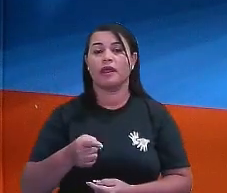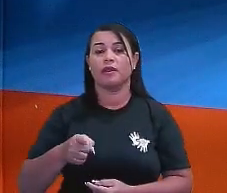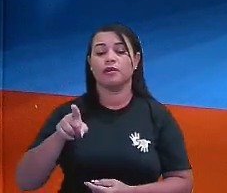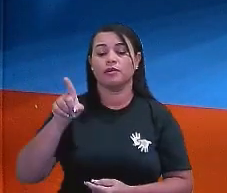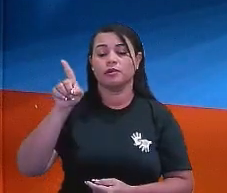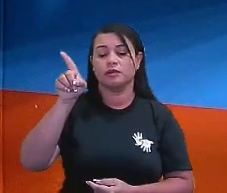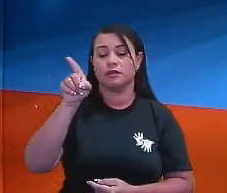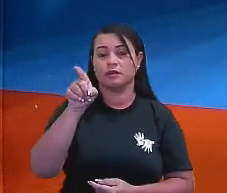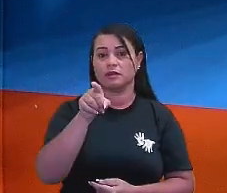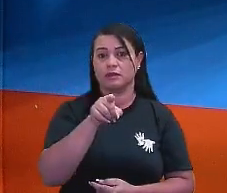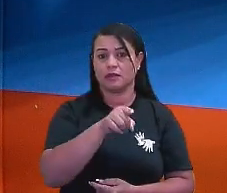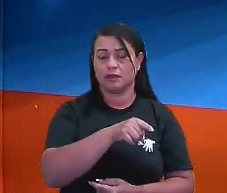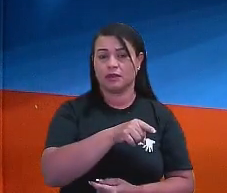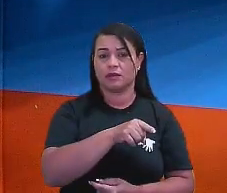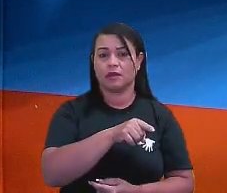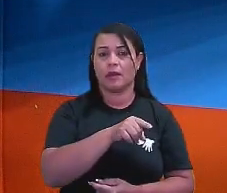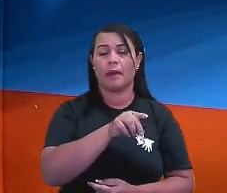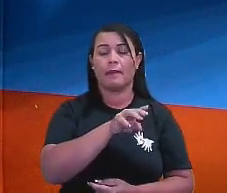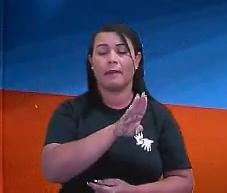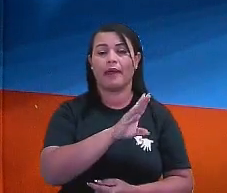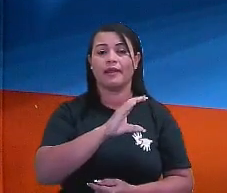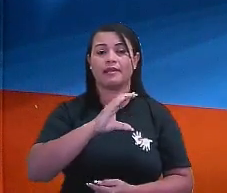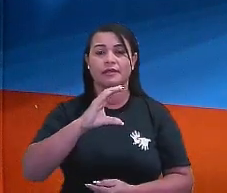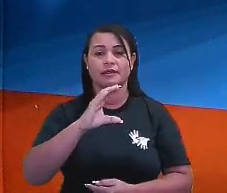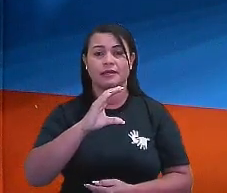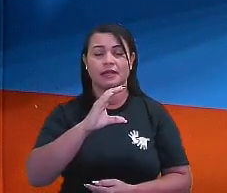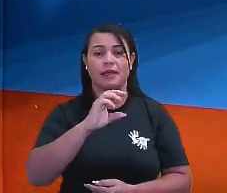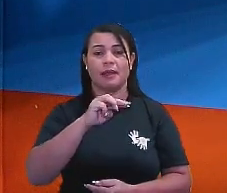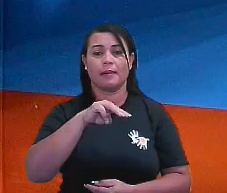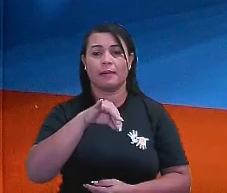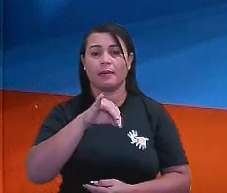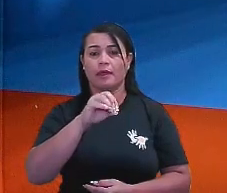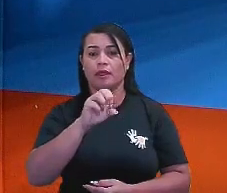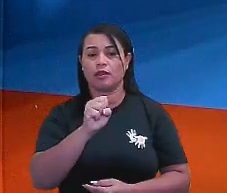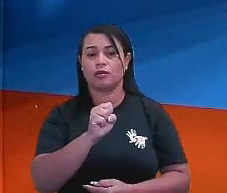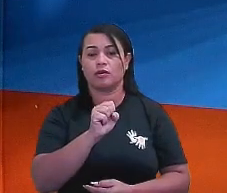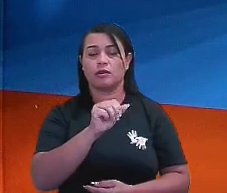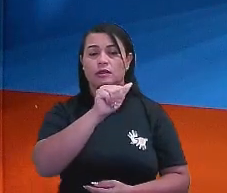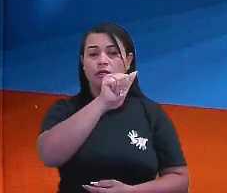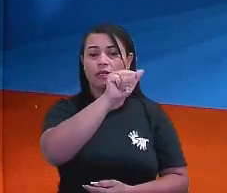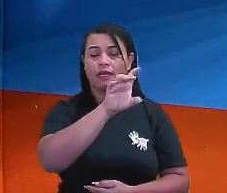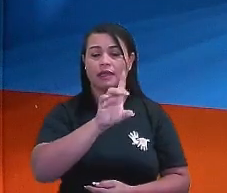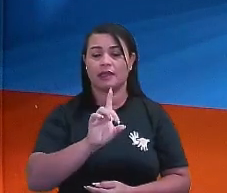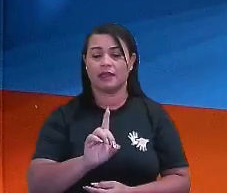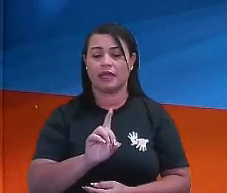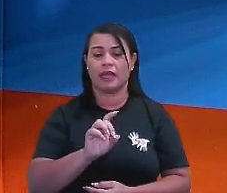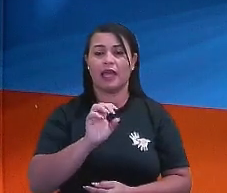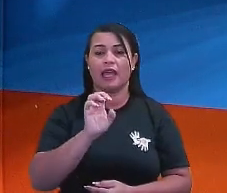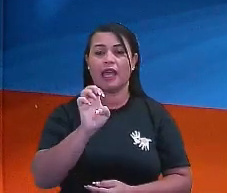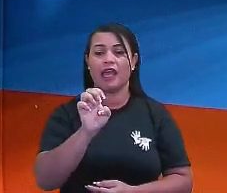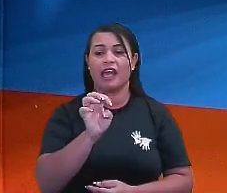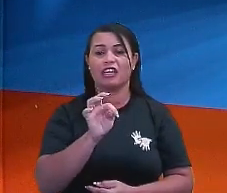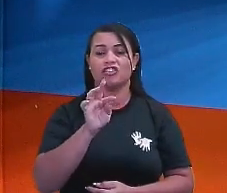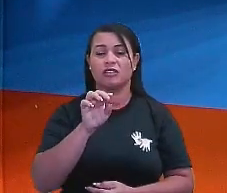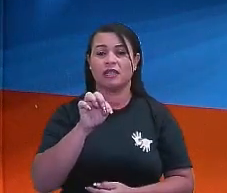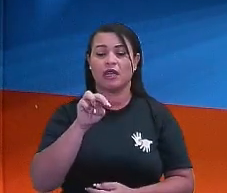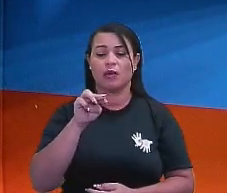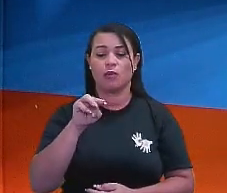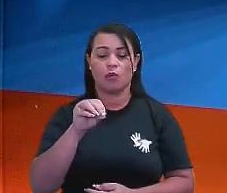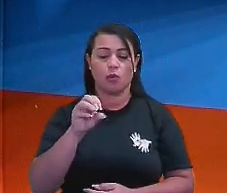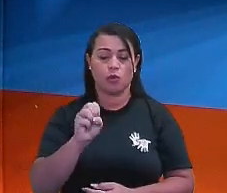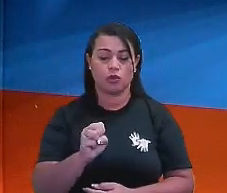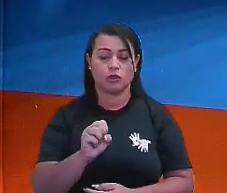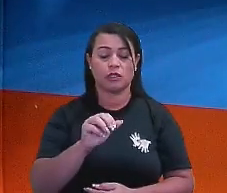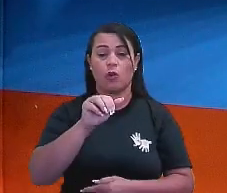B, C vão ser meios, A, D extremos. Por que isso? Porque A dividido por B, o